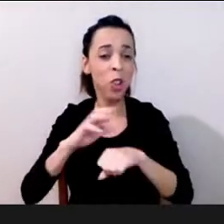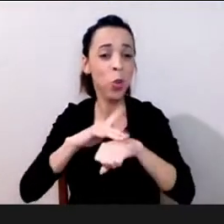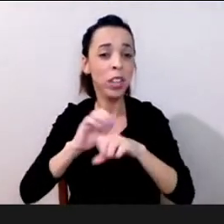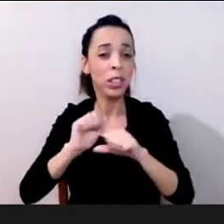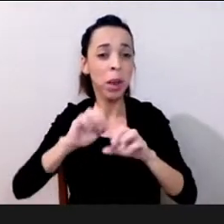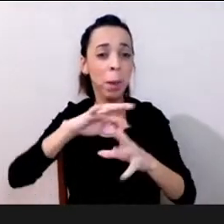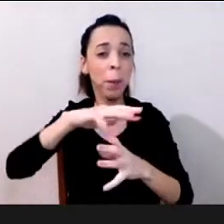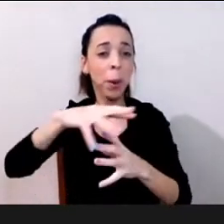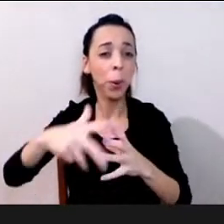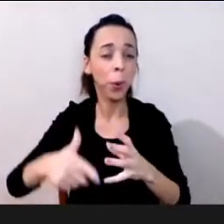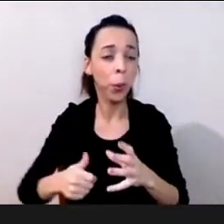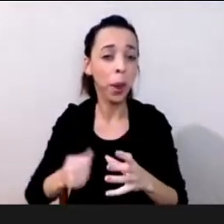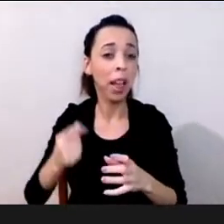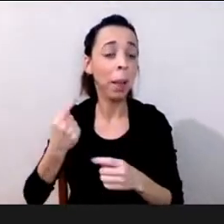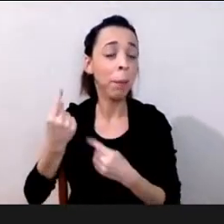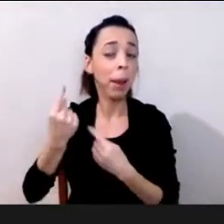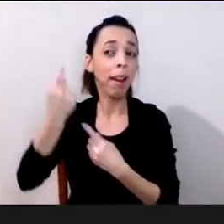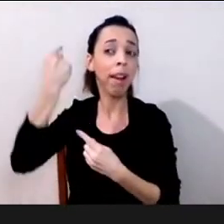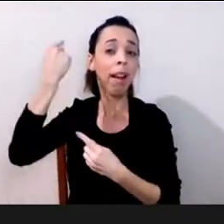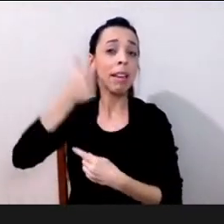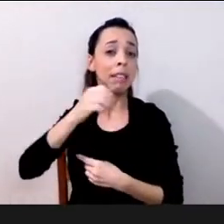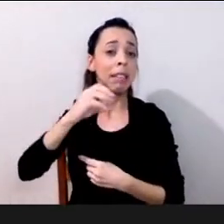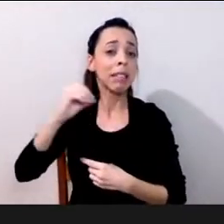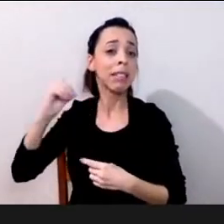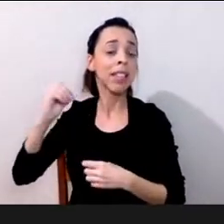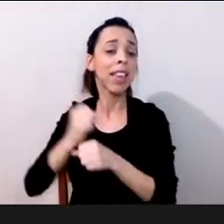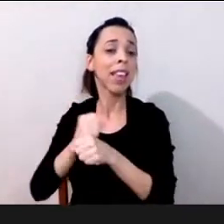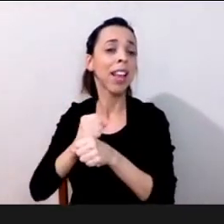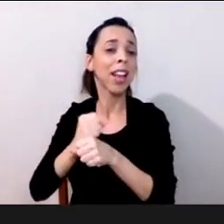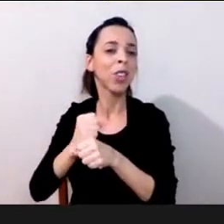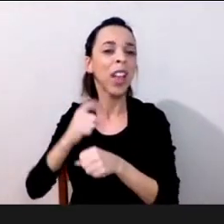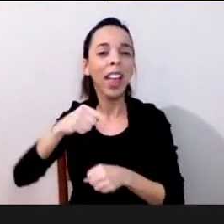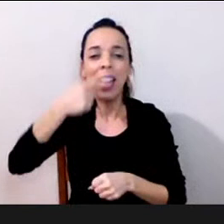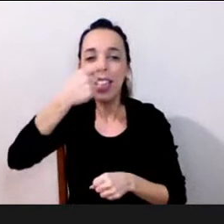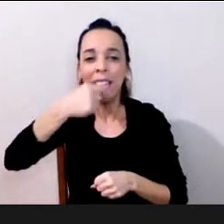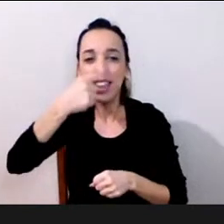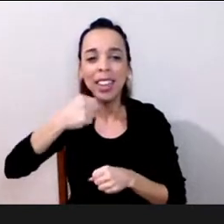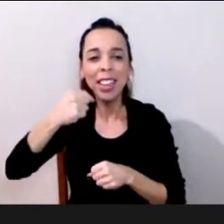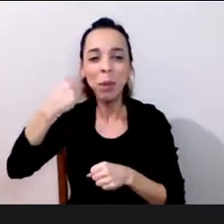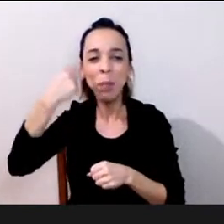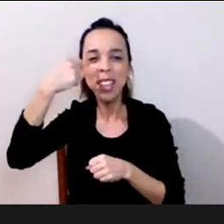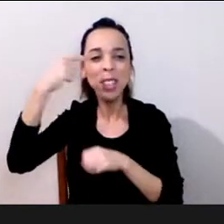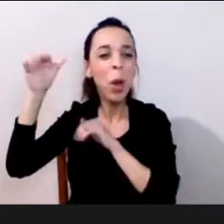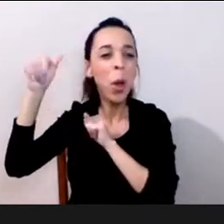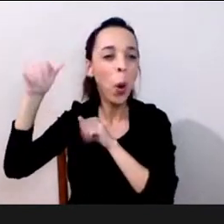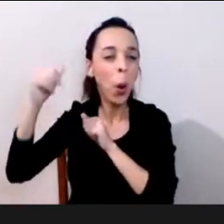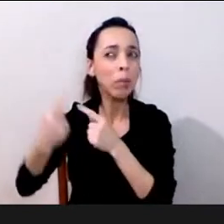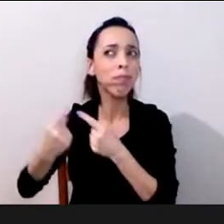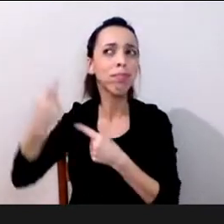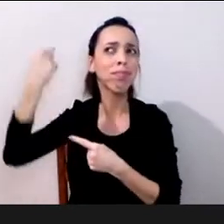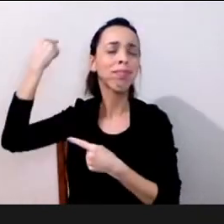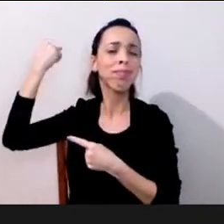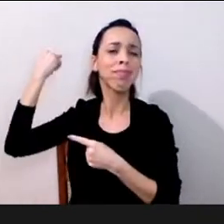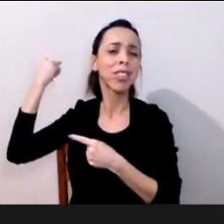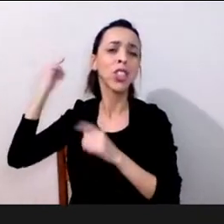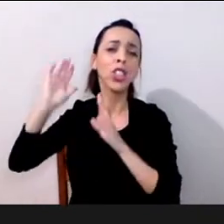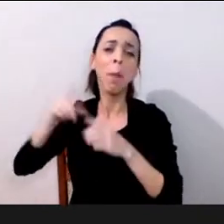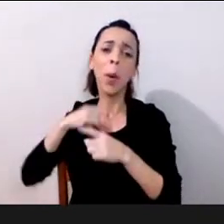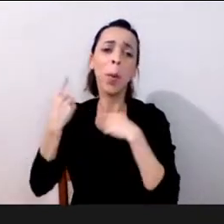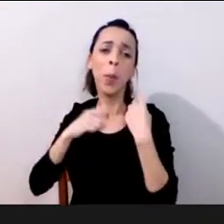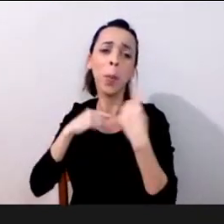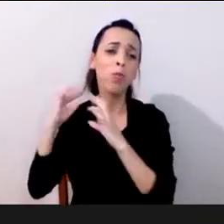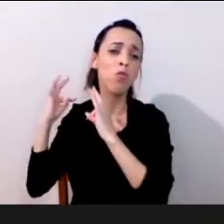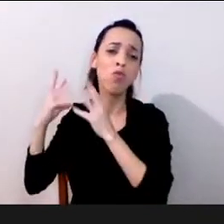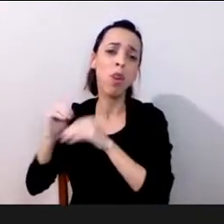foi a gripe espanhola então acho que não temos ninguém aqui que poderia estar contando para a gente o que fazer e